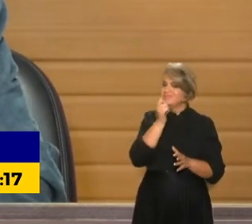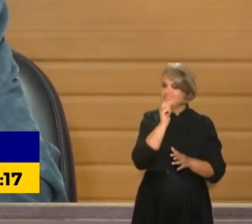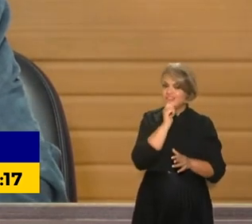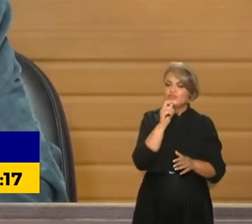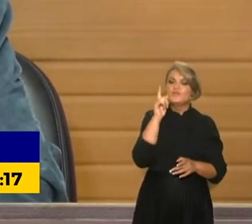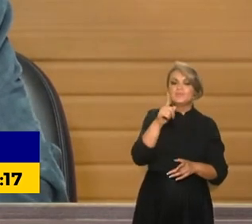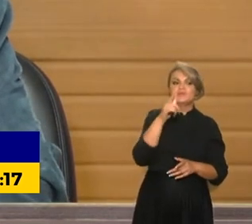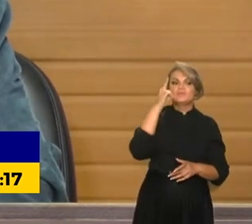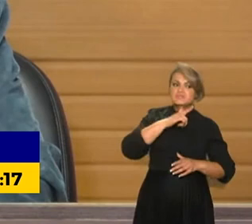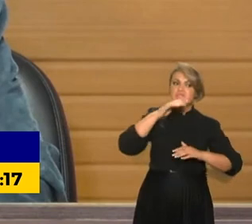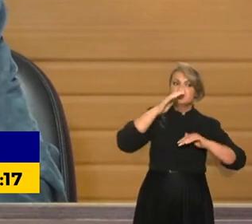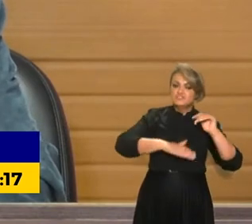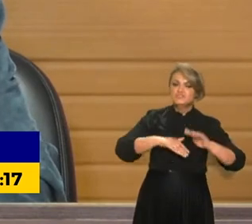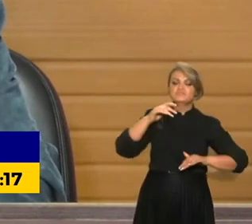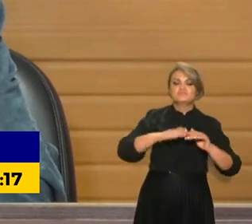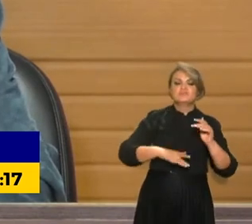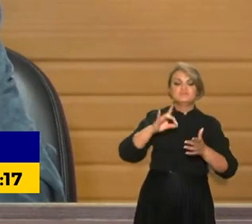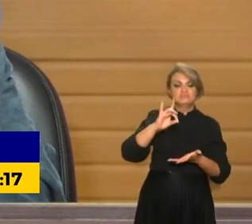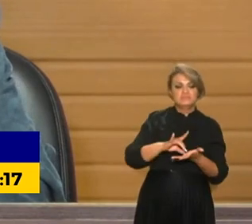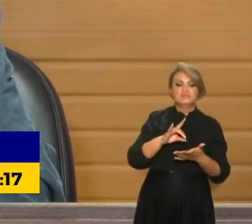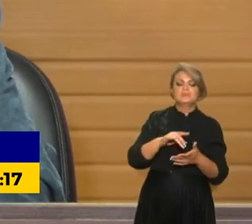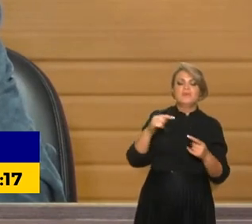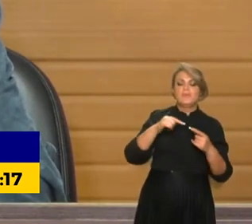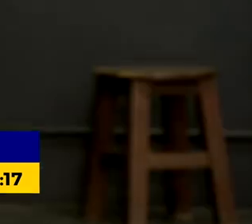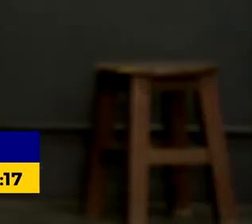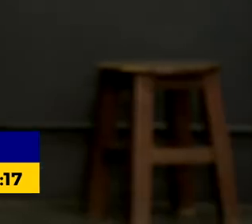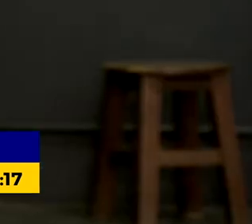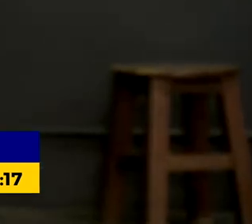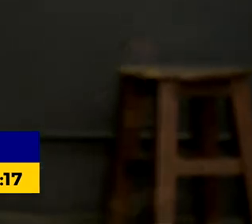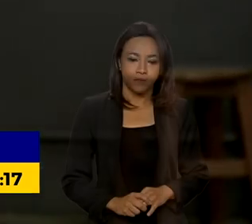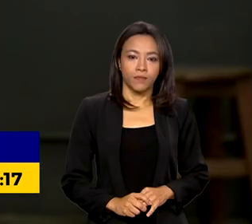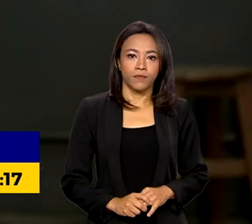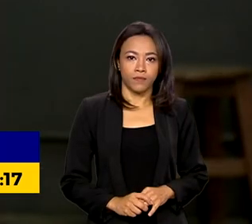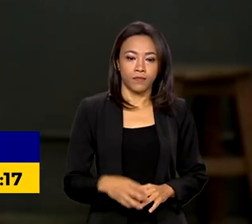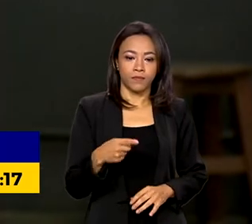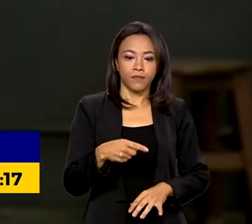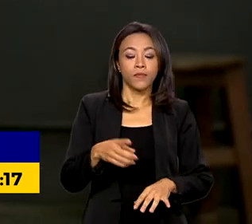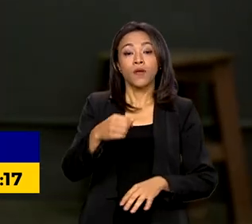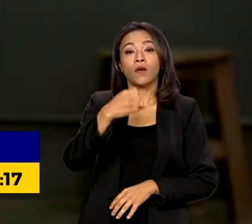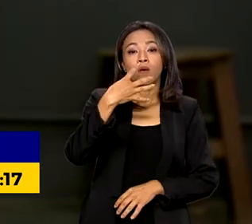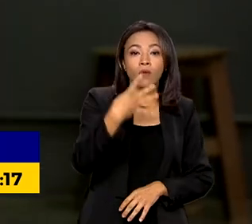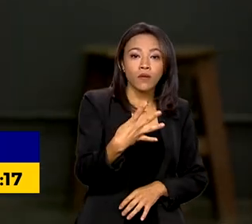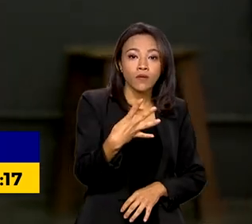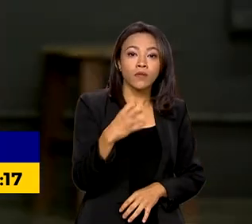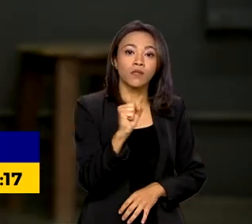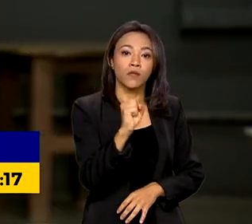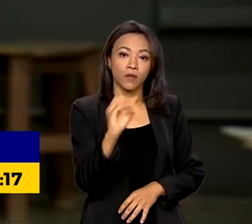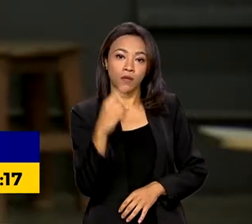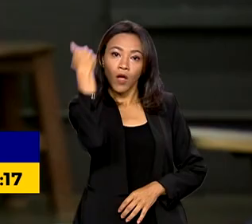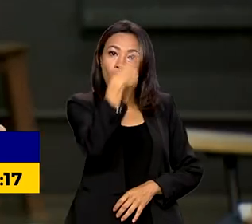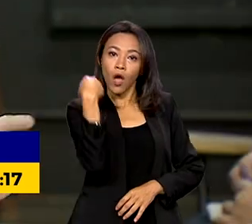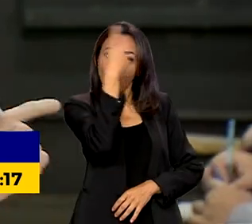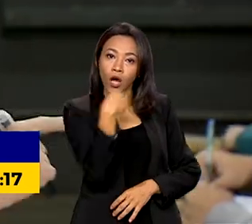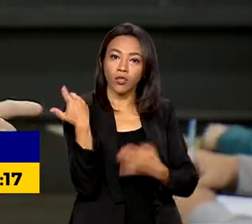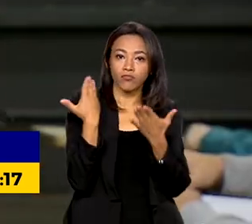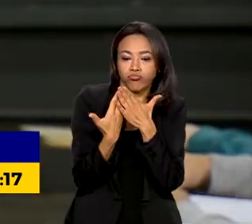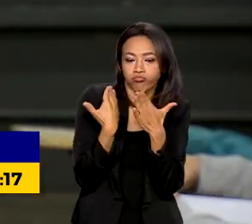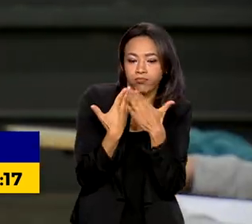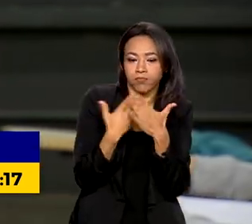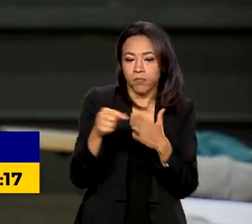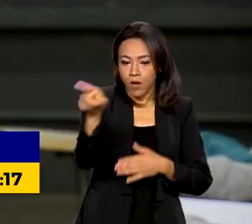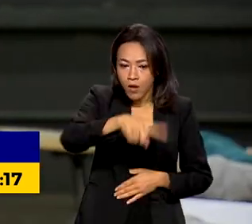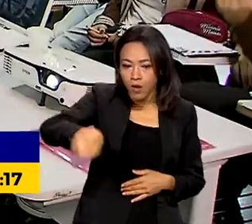seja efetivamente um programa que cubra todo o território nacional. A carga é de 480 horas-aula. Os professores da rede